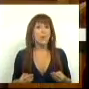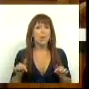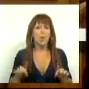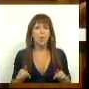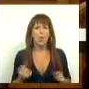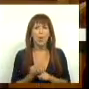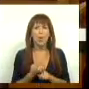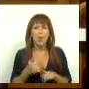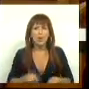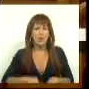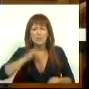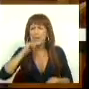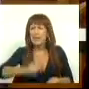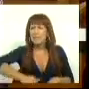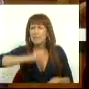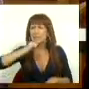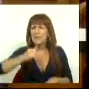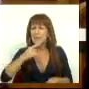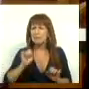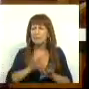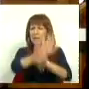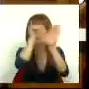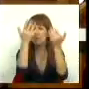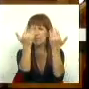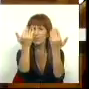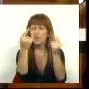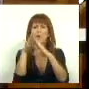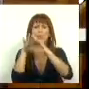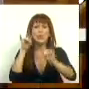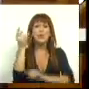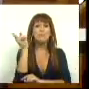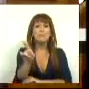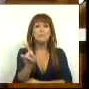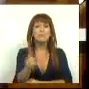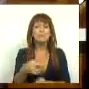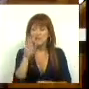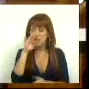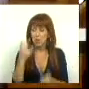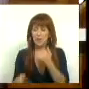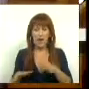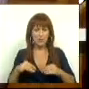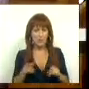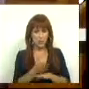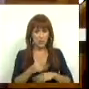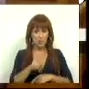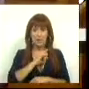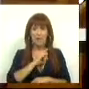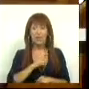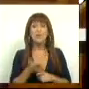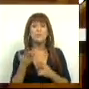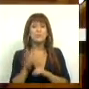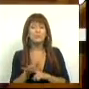coisas que ainda não estão completamente clarificadas sobre o modelo e designadamente sobre o risco assumido pelo setor privado,